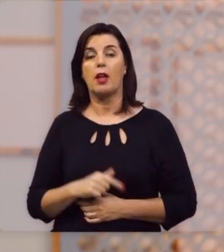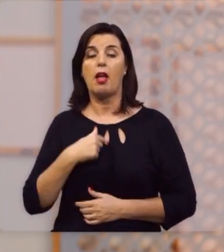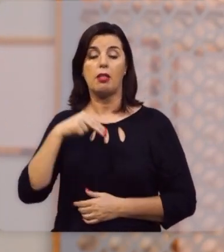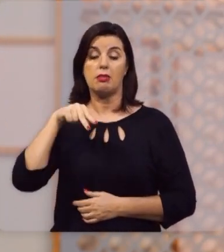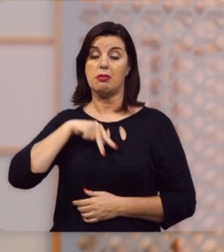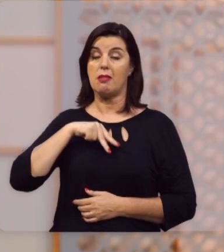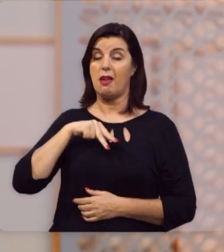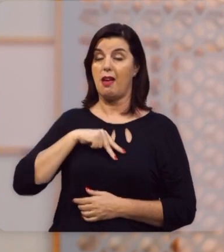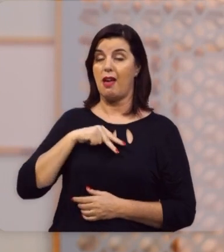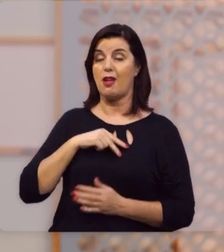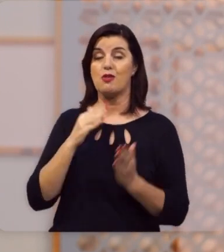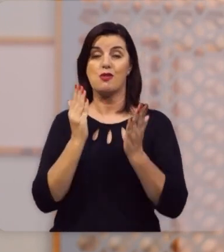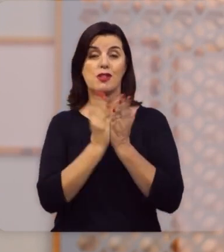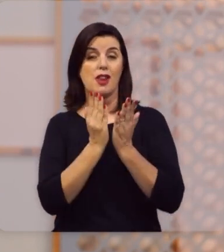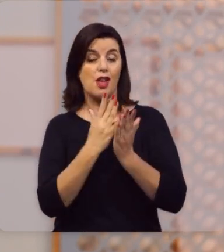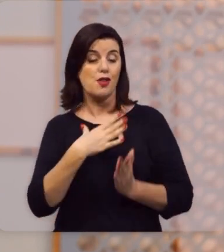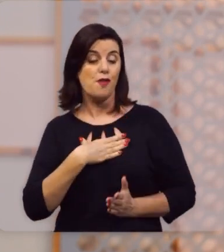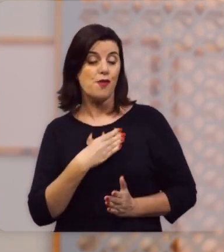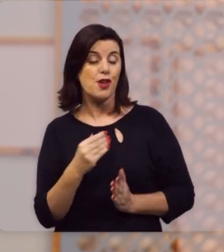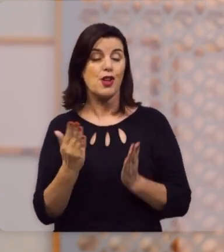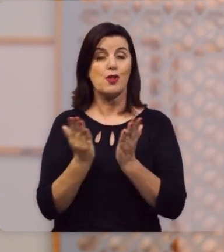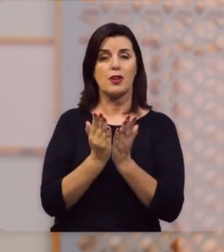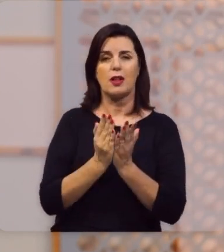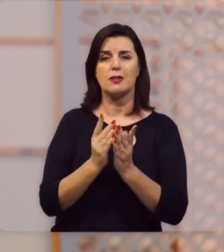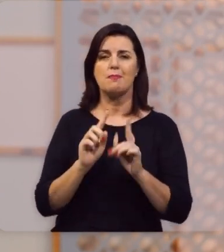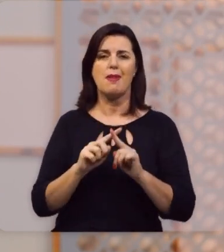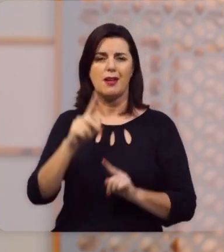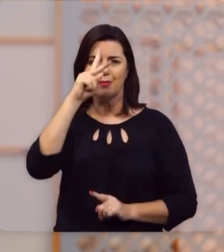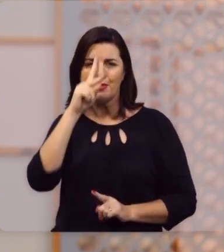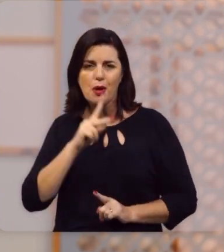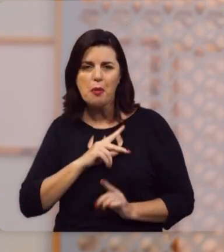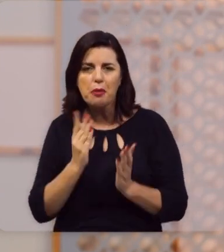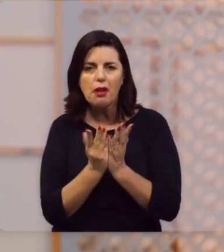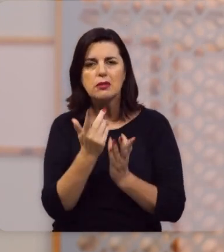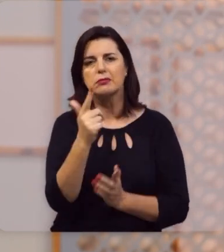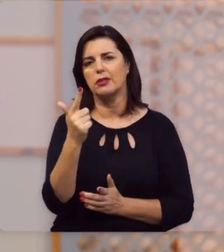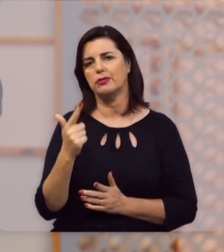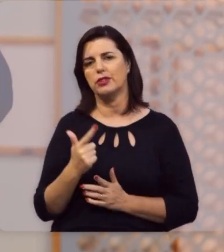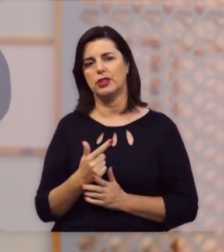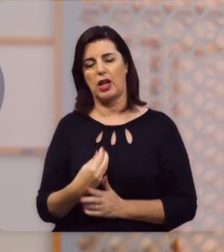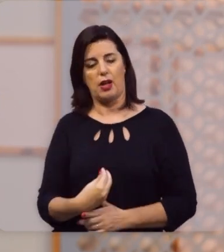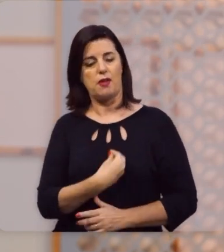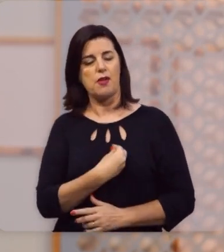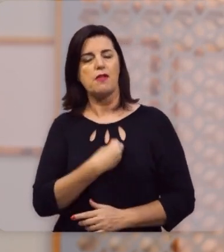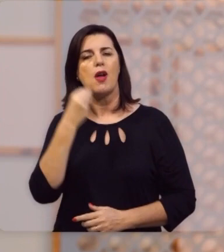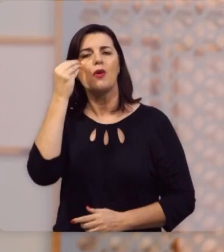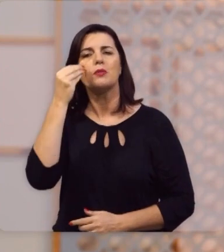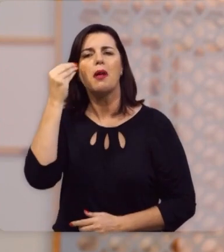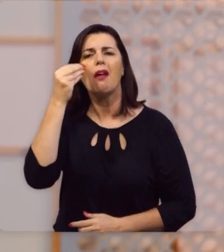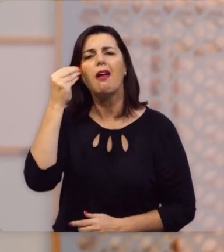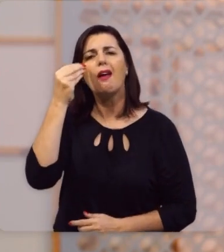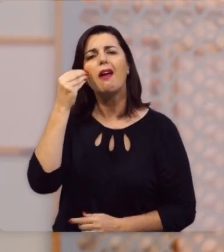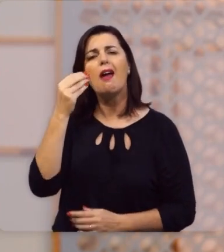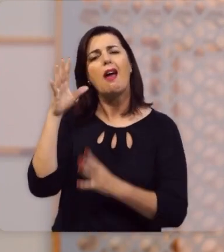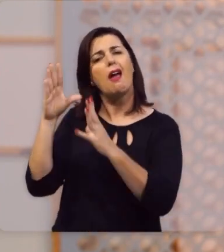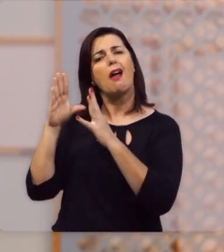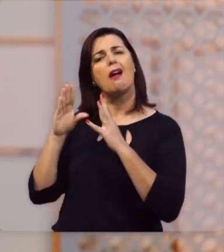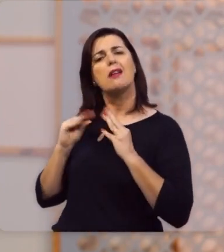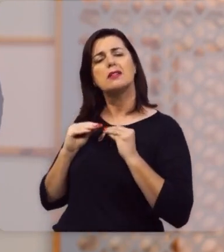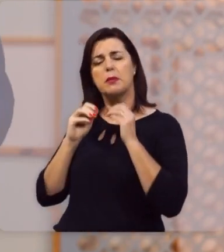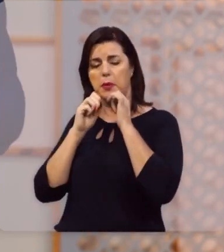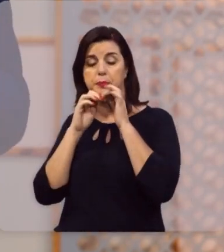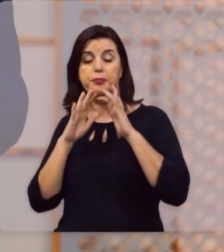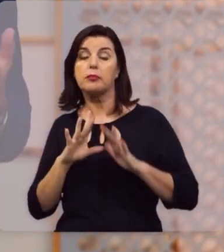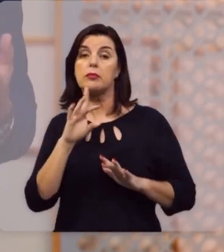neto de crente, filho de crente, mas ainda não era crente. Ele viveu todas essas experiências de